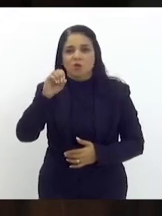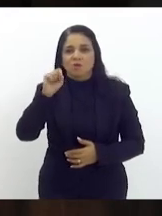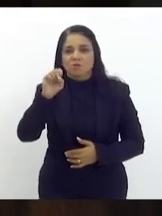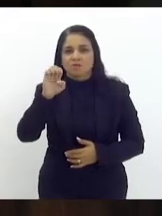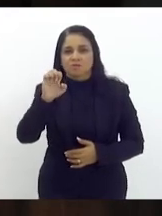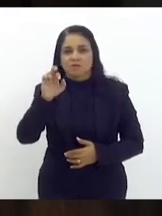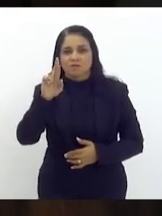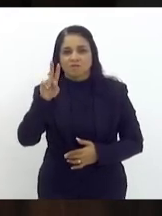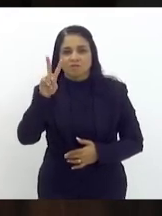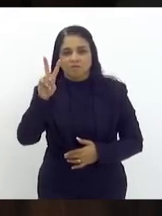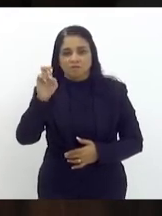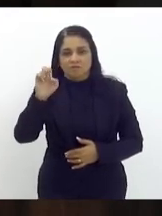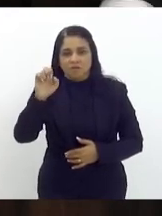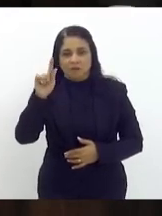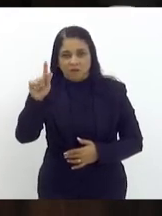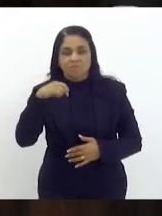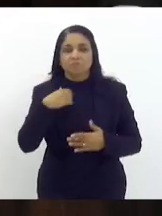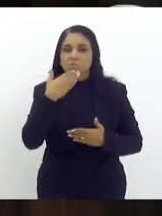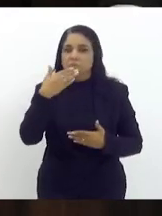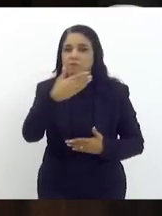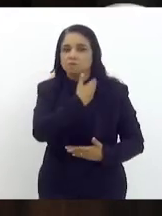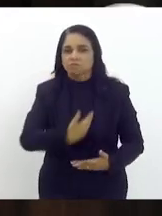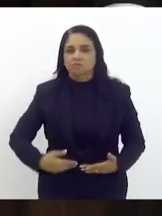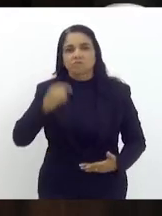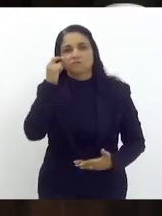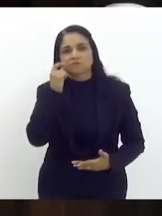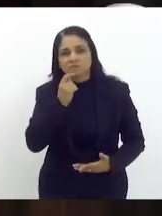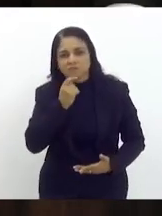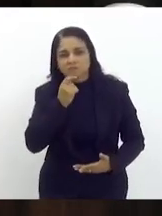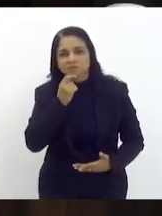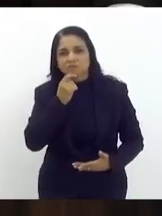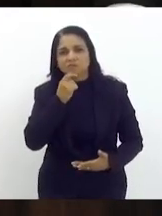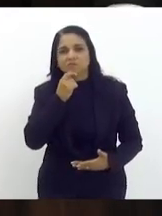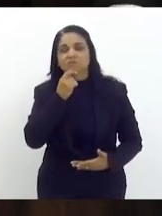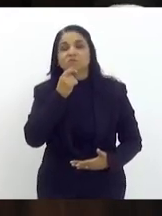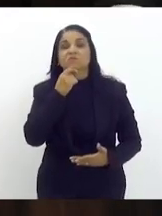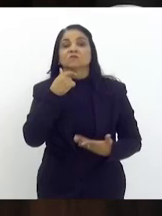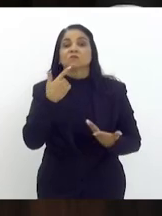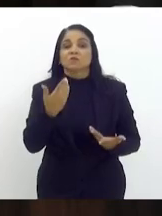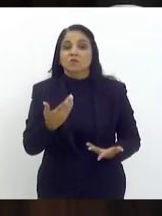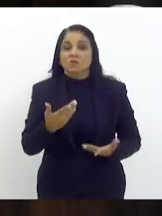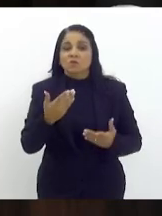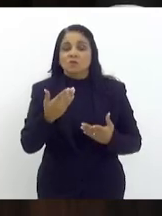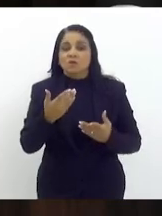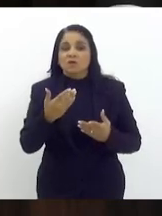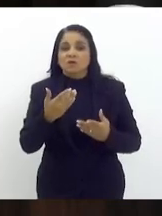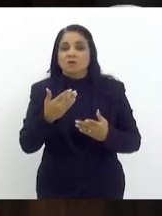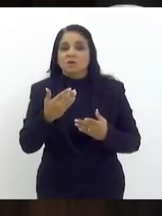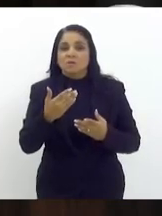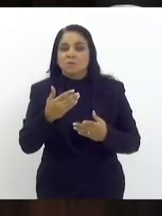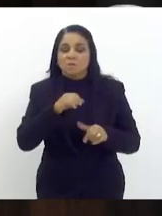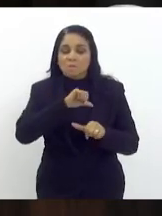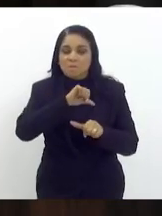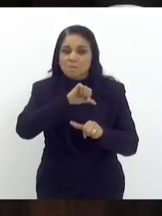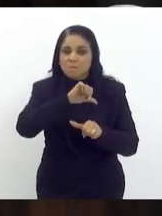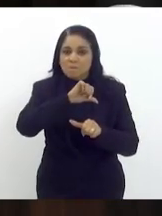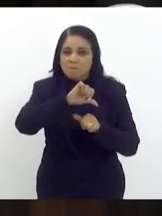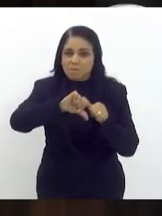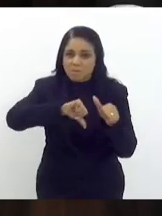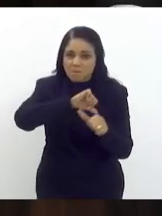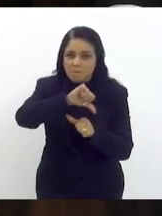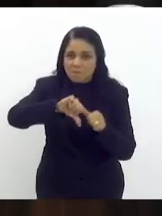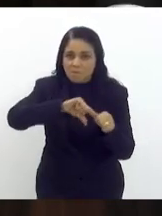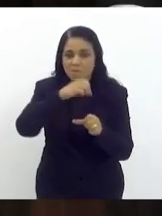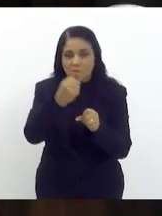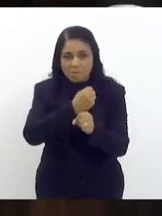solicita o excelentíssimo senhor governador do Estado do Rio de Janeiro, senhor Cláudio Castro, a reforma